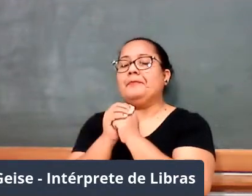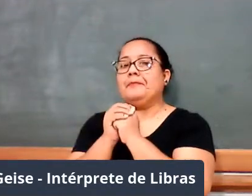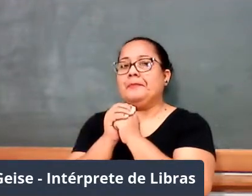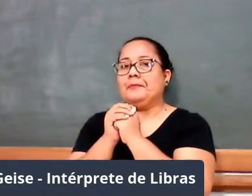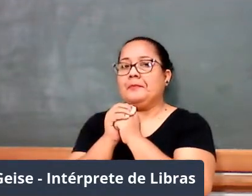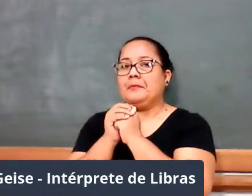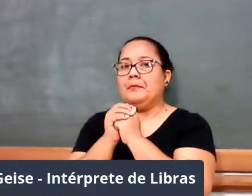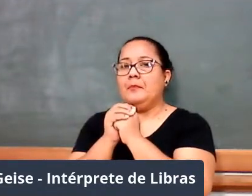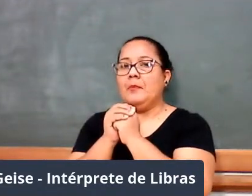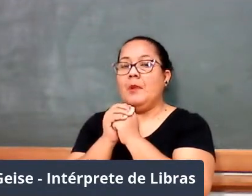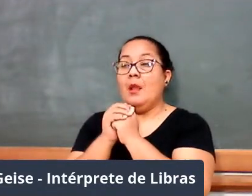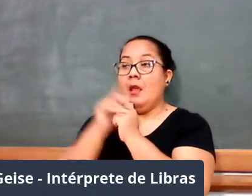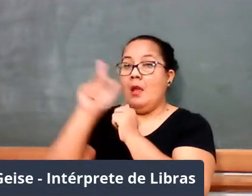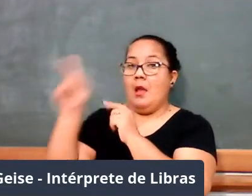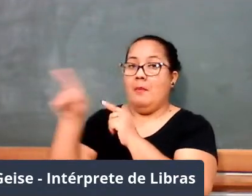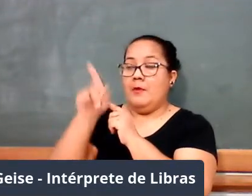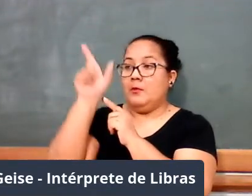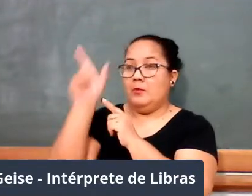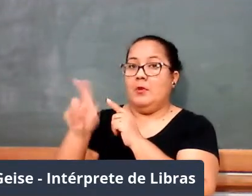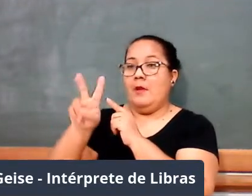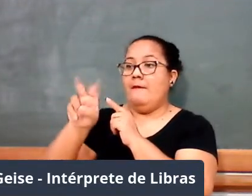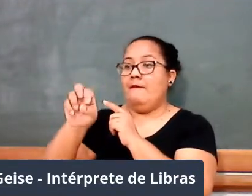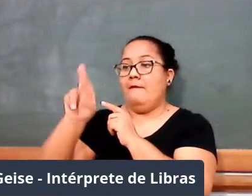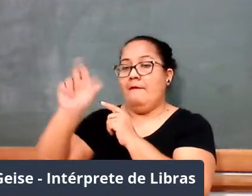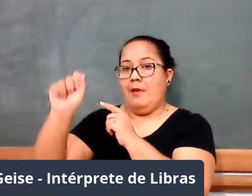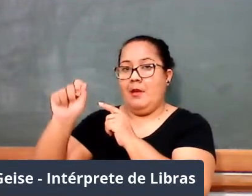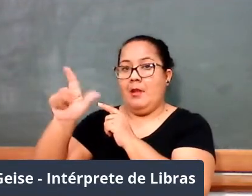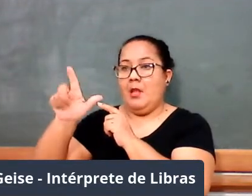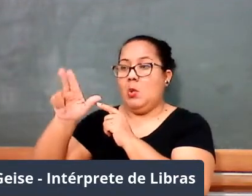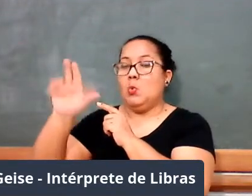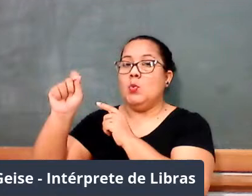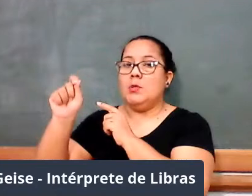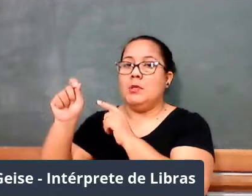né, a professora Vera Lúcia, ela coloca, assim,